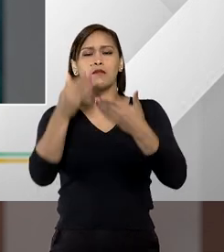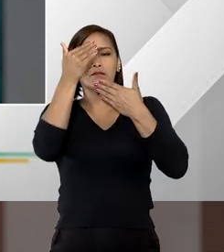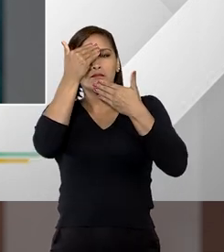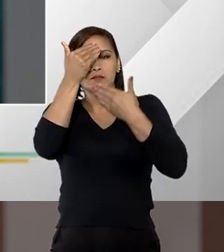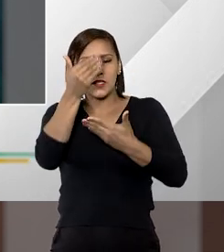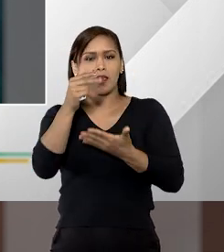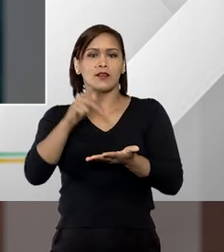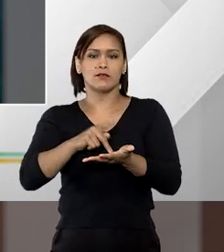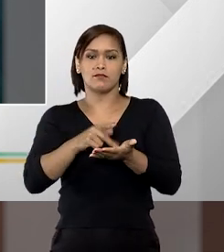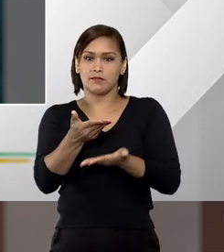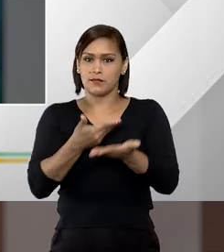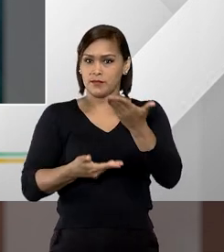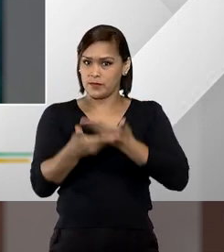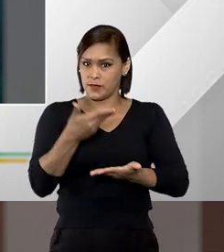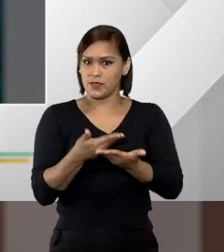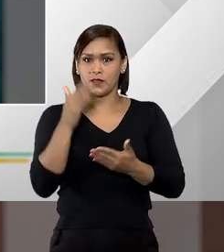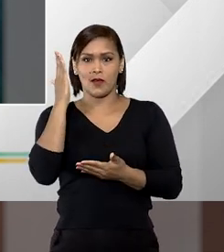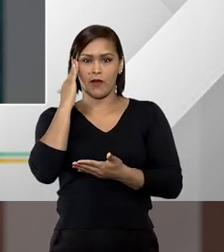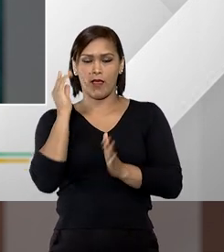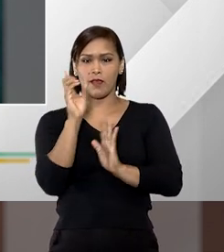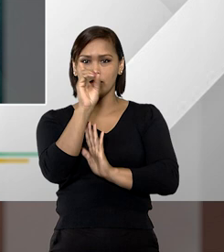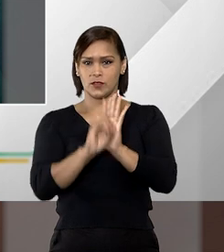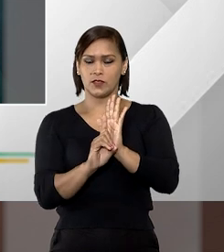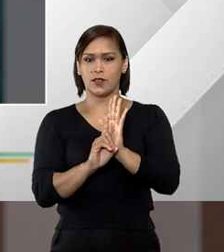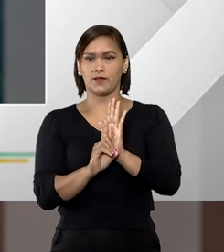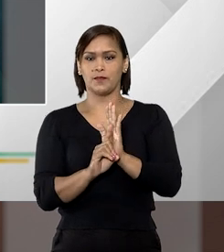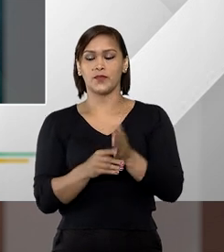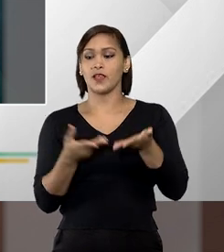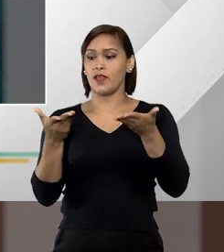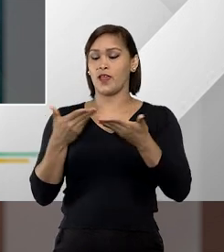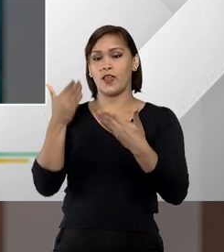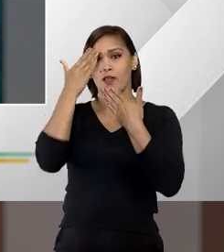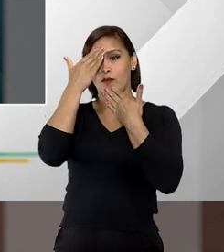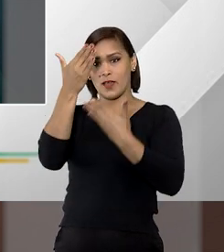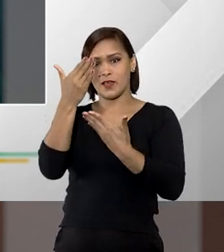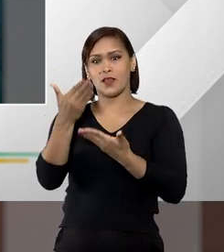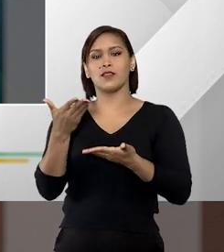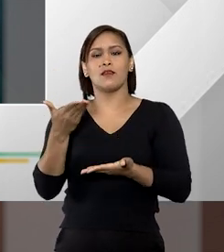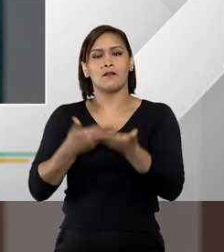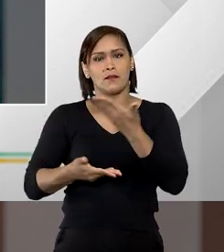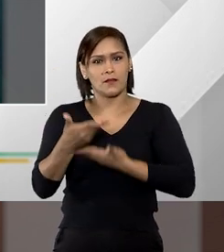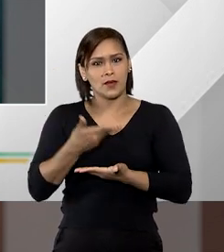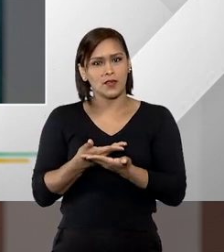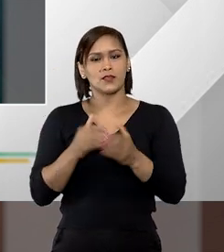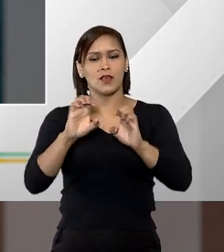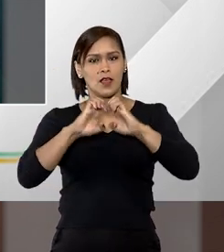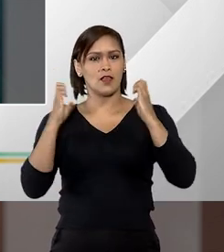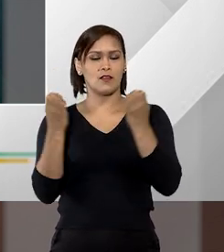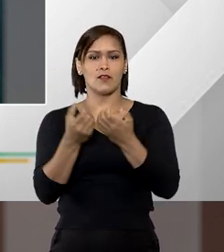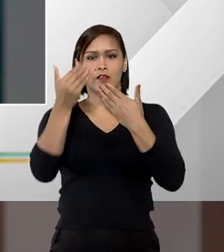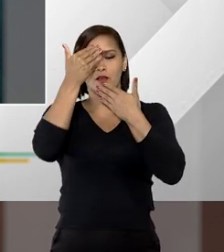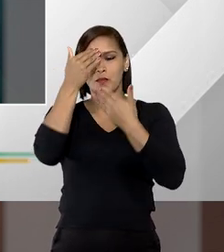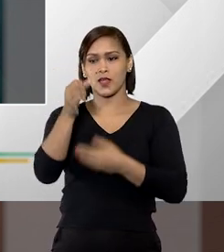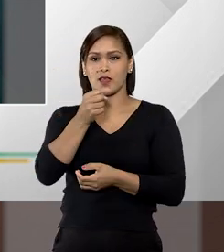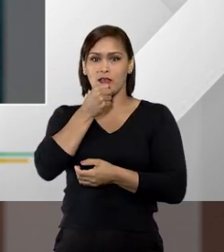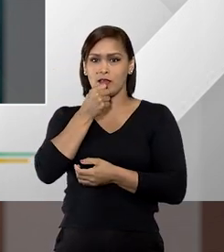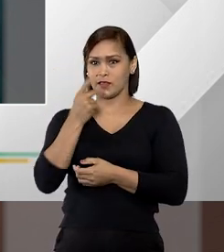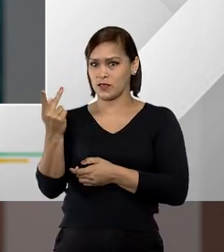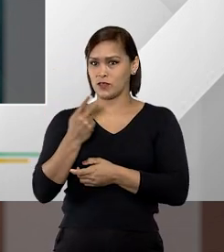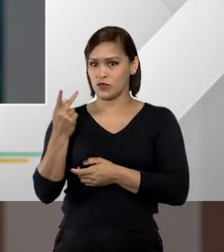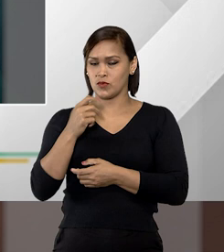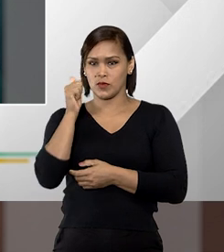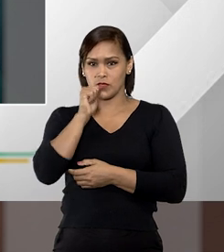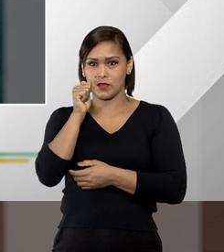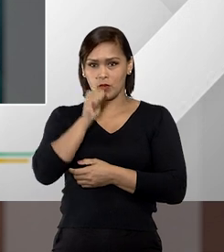muitíssimo obrigada pela participação na Entender Direito a satisfação foi minha de estar participando desse evento obrigado Samanta Fátima